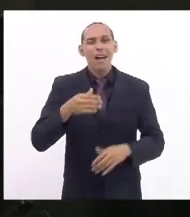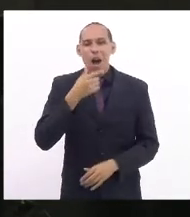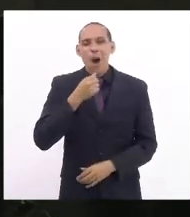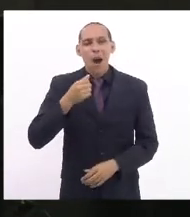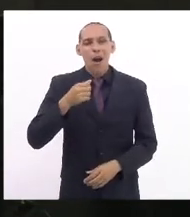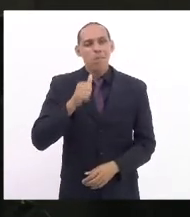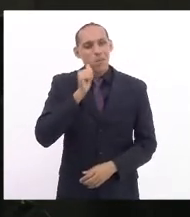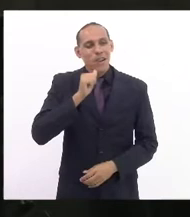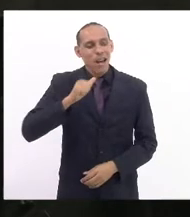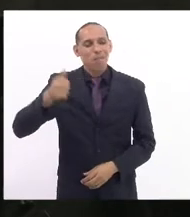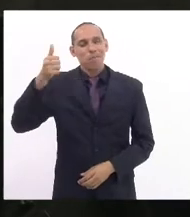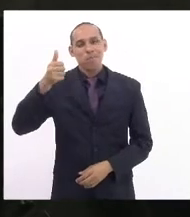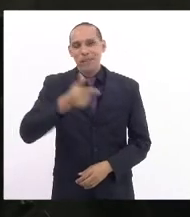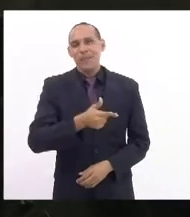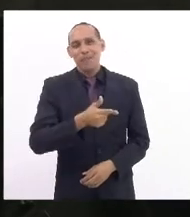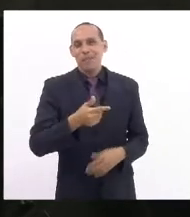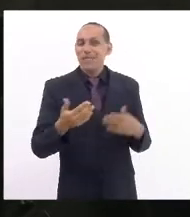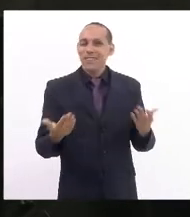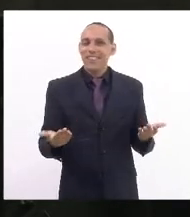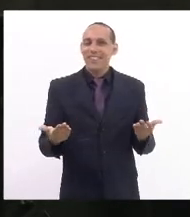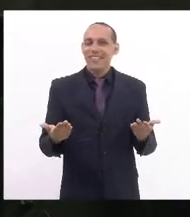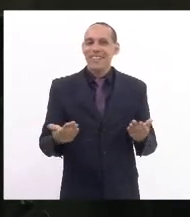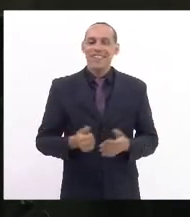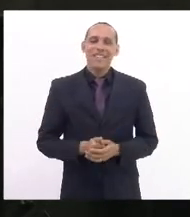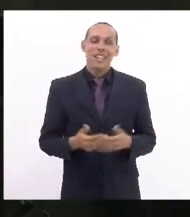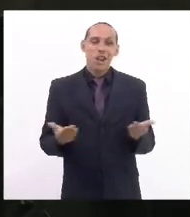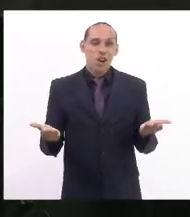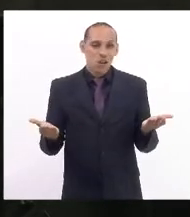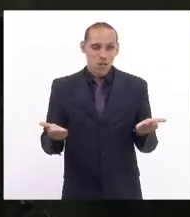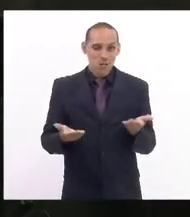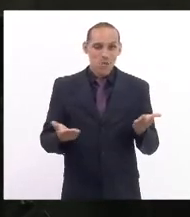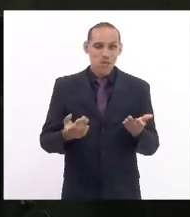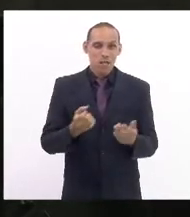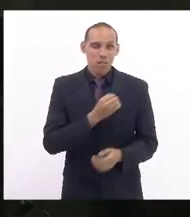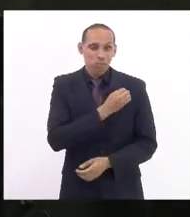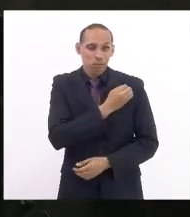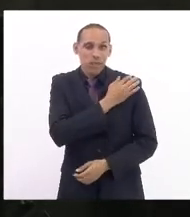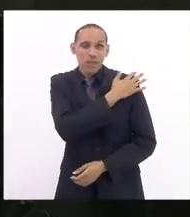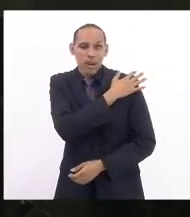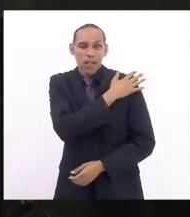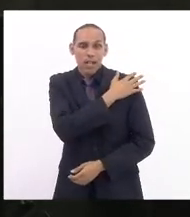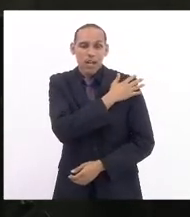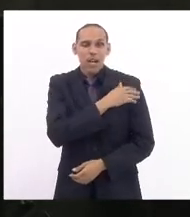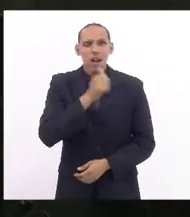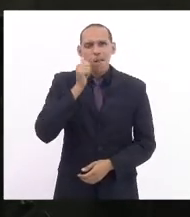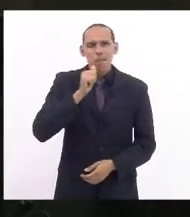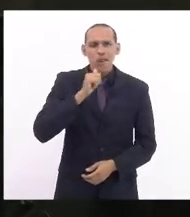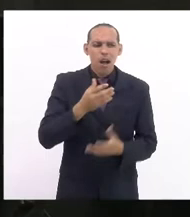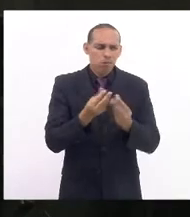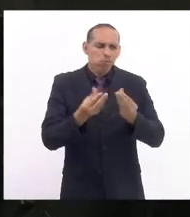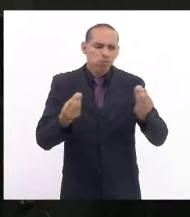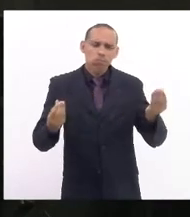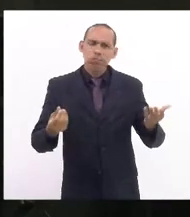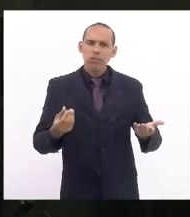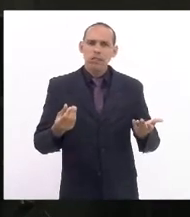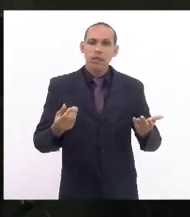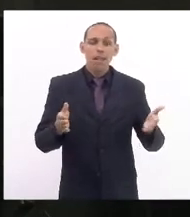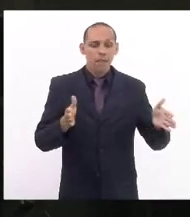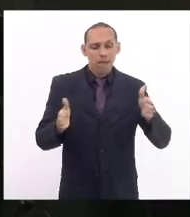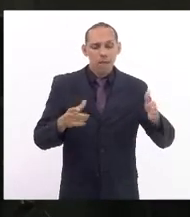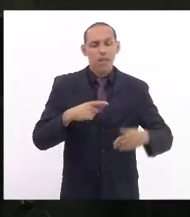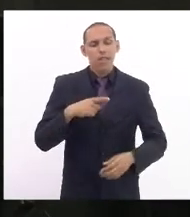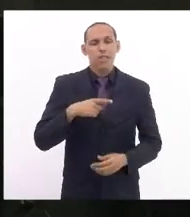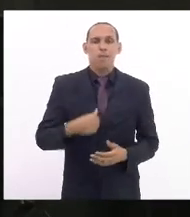homens. Então, hoje, como o nosso quadro de militares tem muitas militares temporárias,